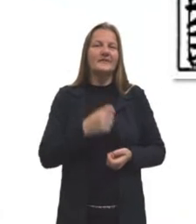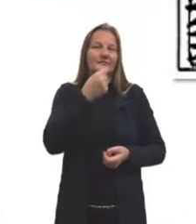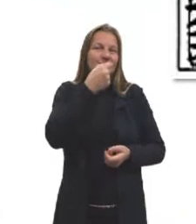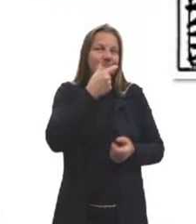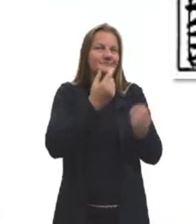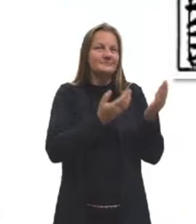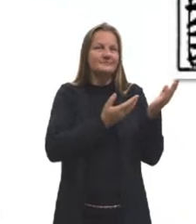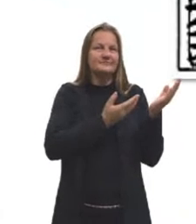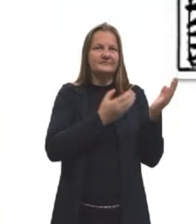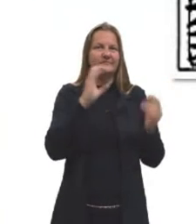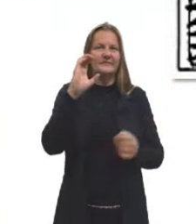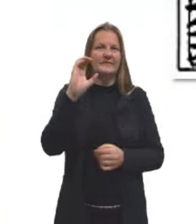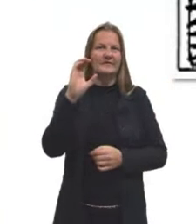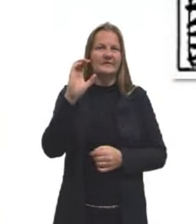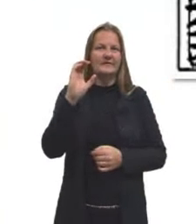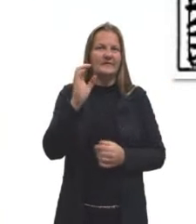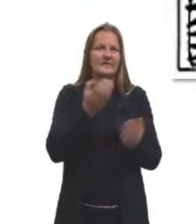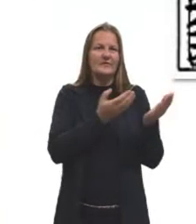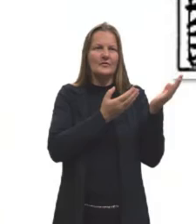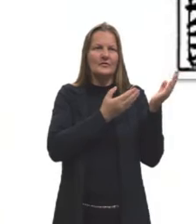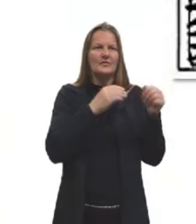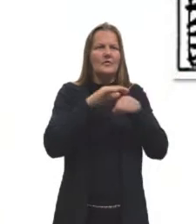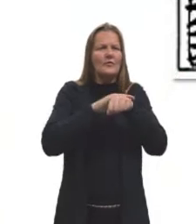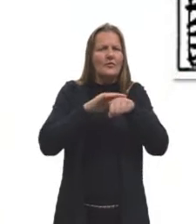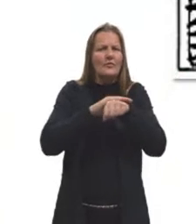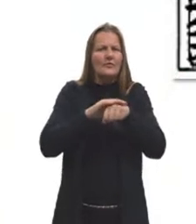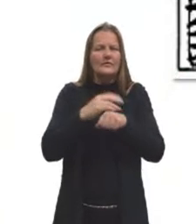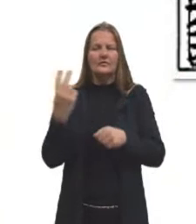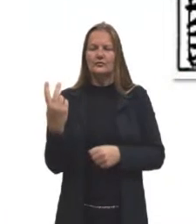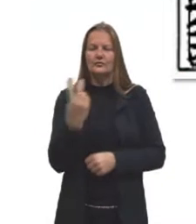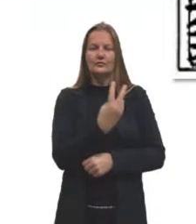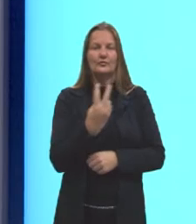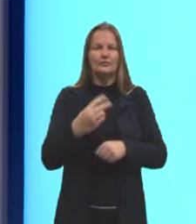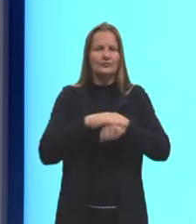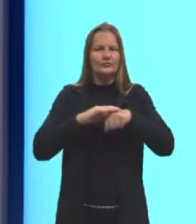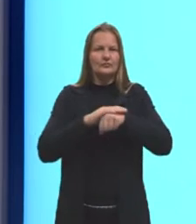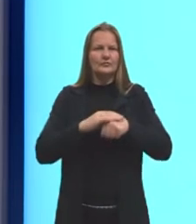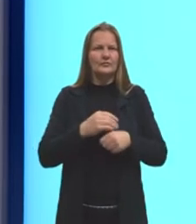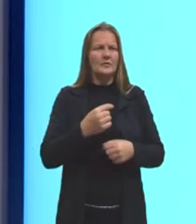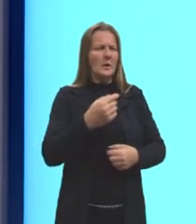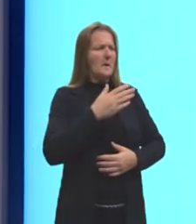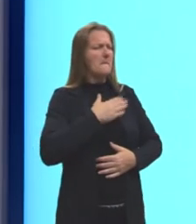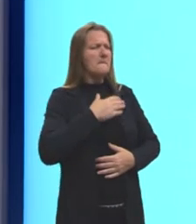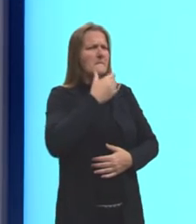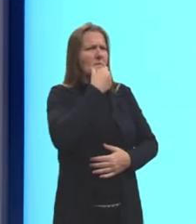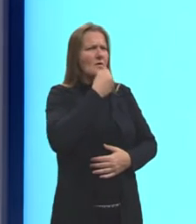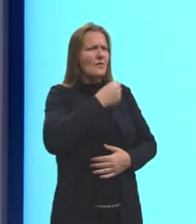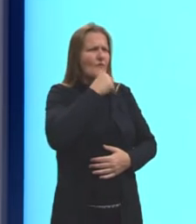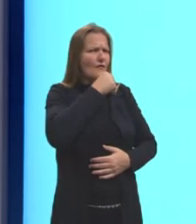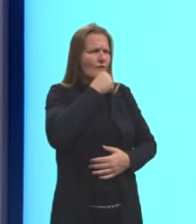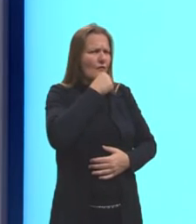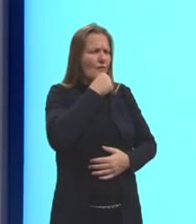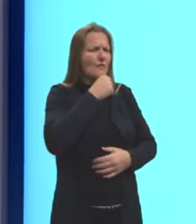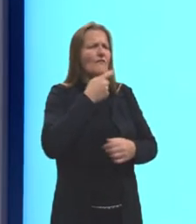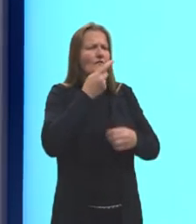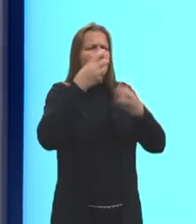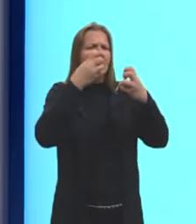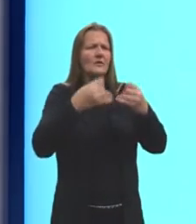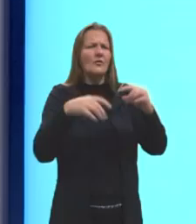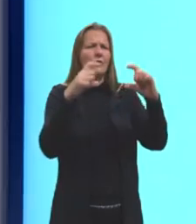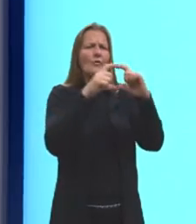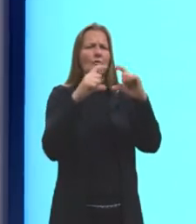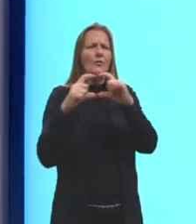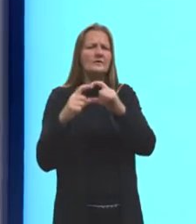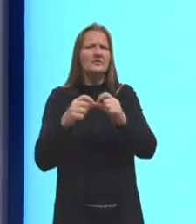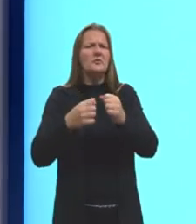Calvin. Ele está conversando ali com o Haroldo e ele diz. Meu avô diz que os quadrinhos eram melhores